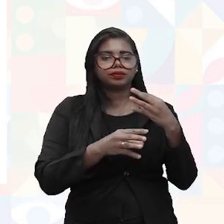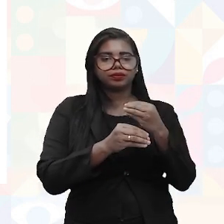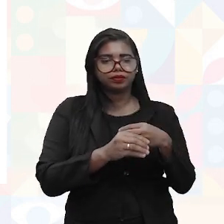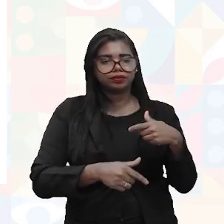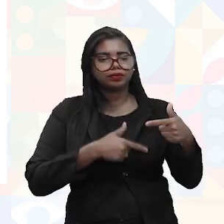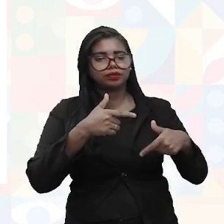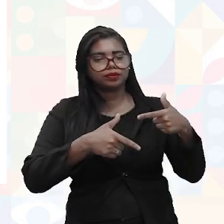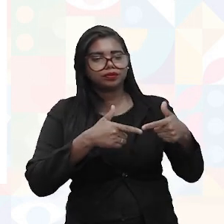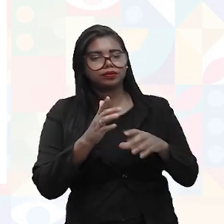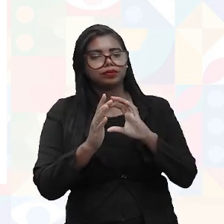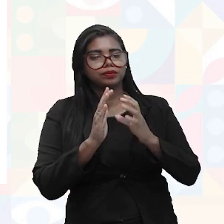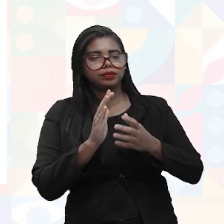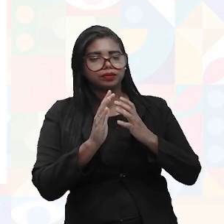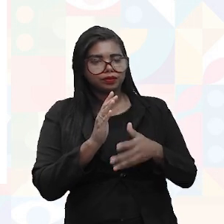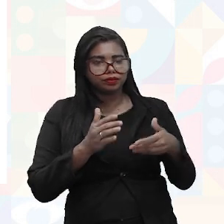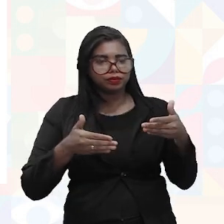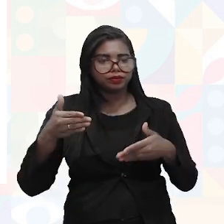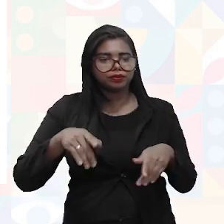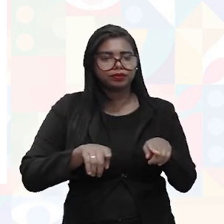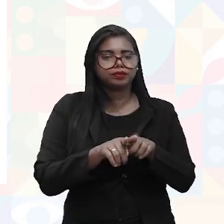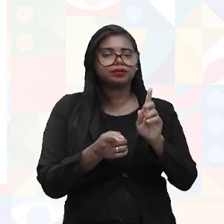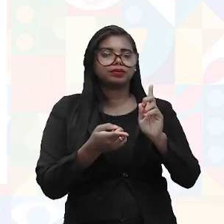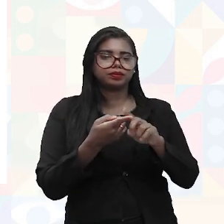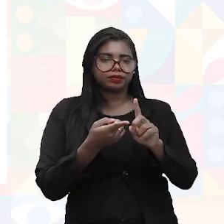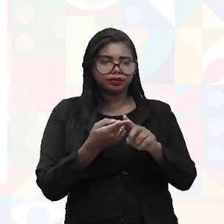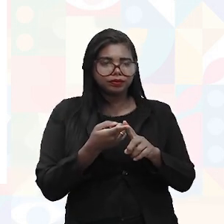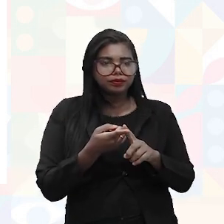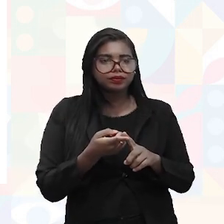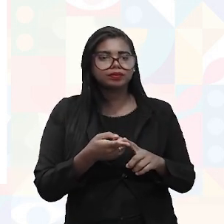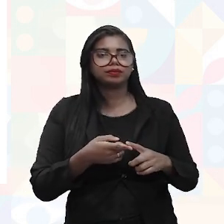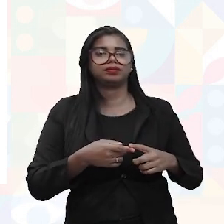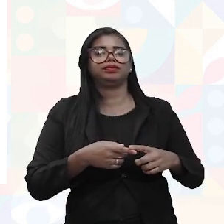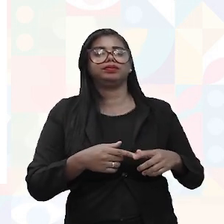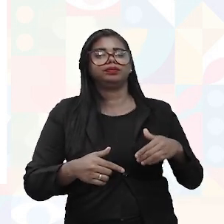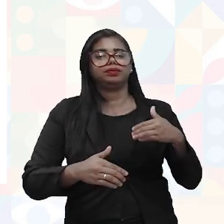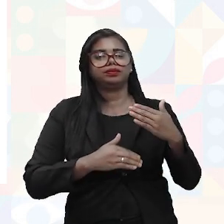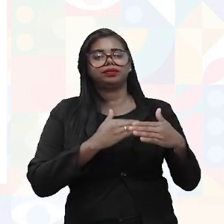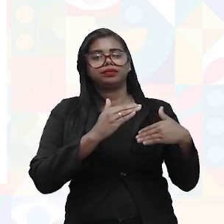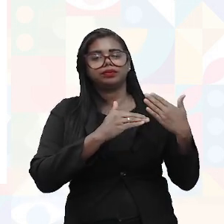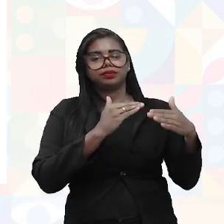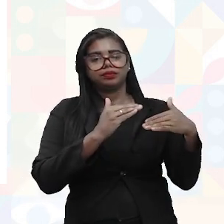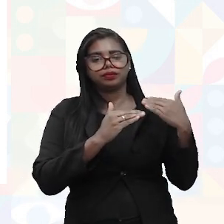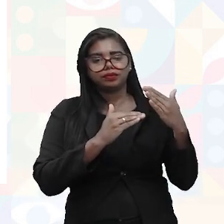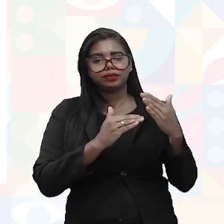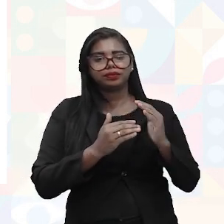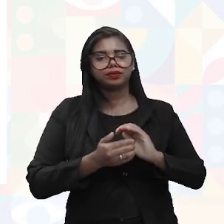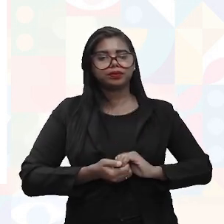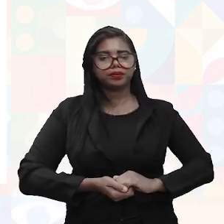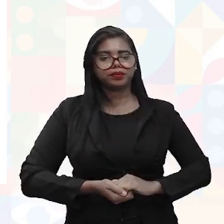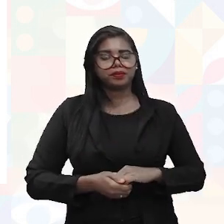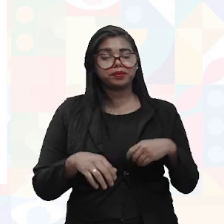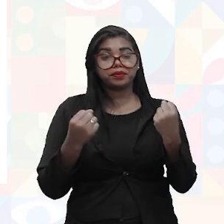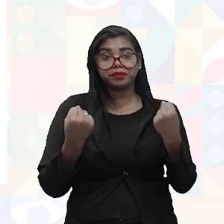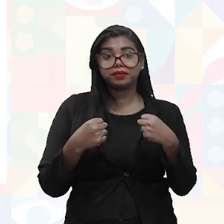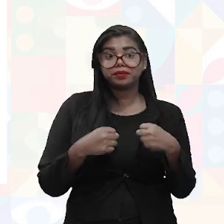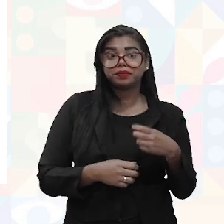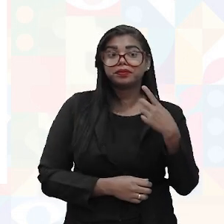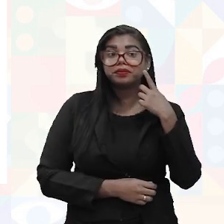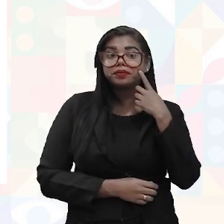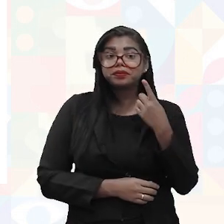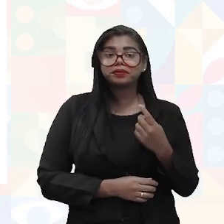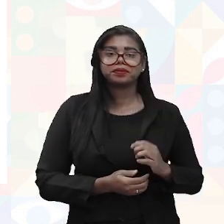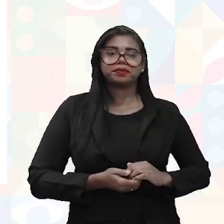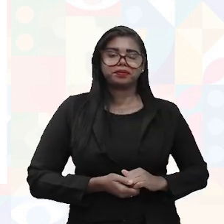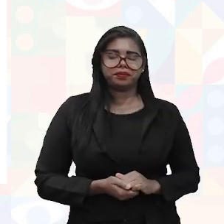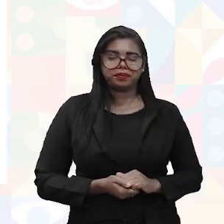trabalhadores envolvidos e à natureza do trabalho a ser desenvolvido. Então, eu vou precisar ter aquele posto. Então, aí eu